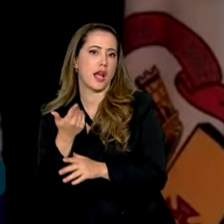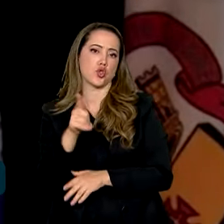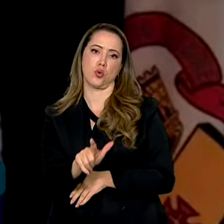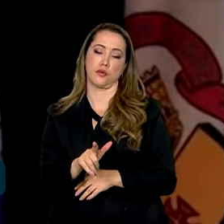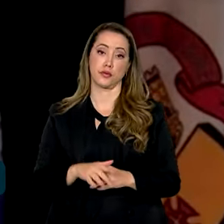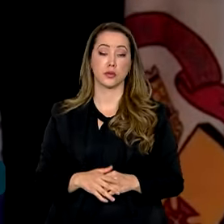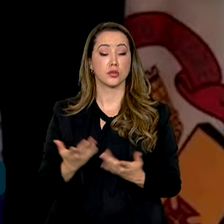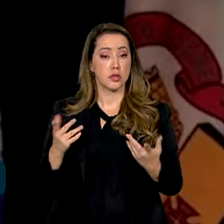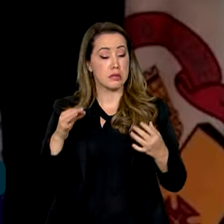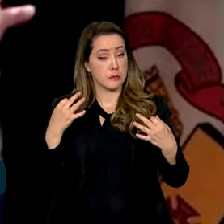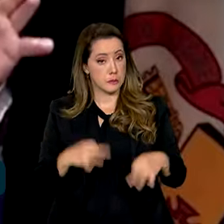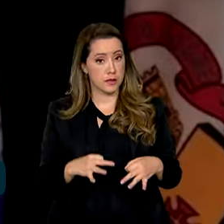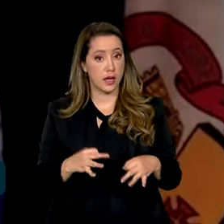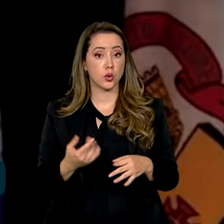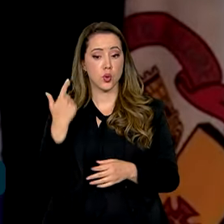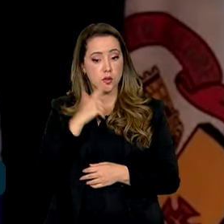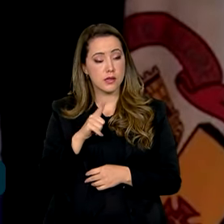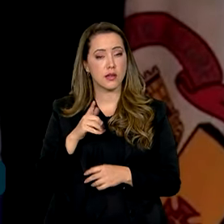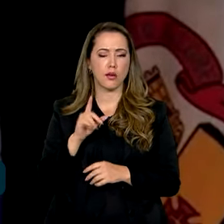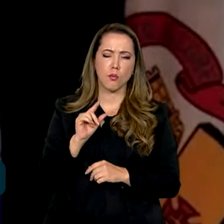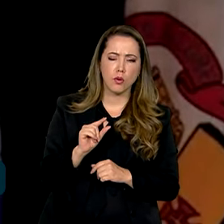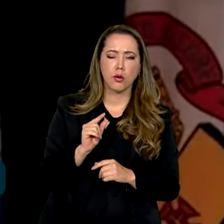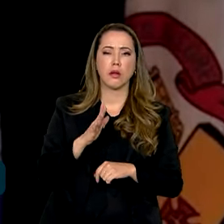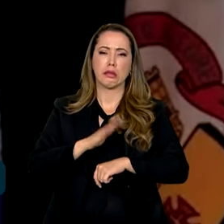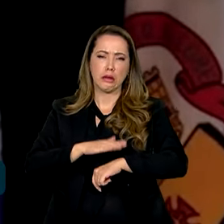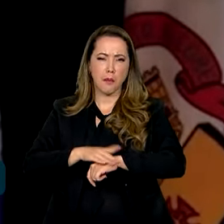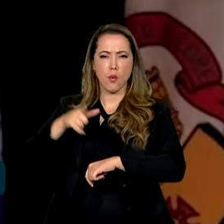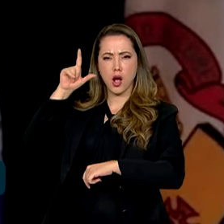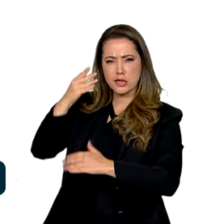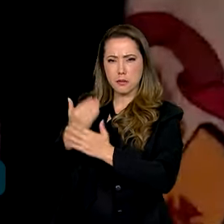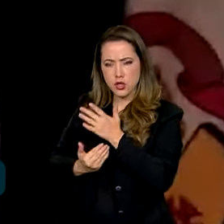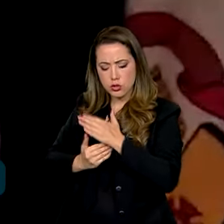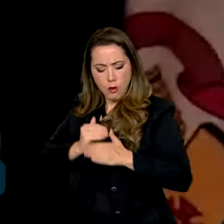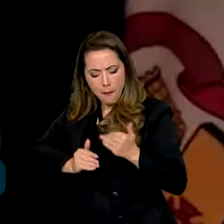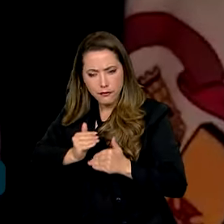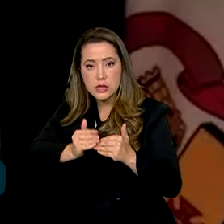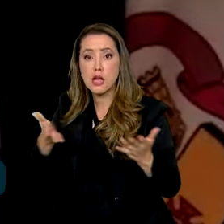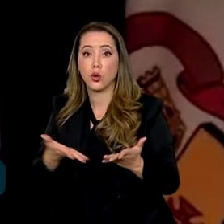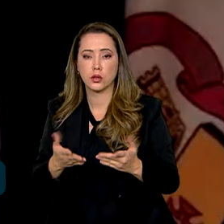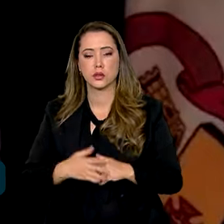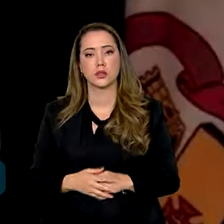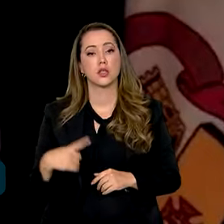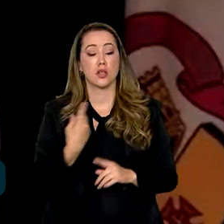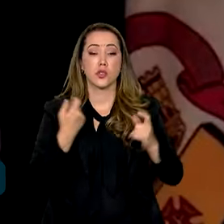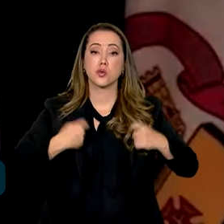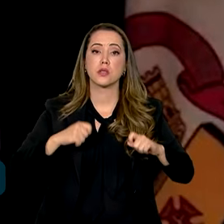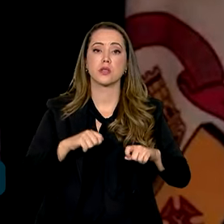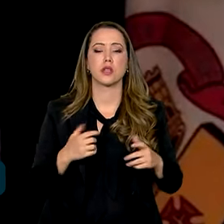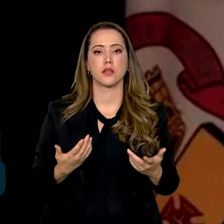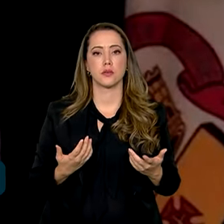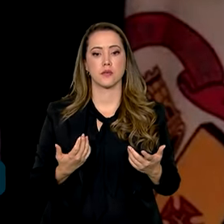e, de certa maneira, recuperar um pouco o tempo que nós perdemos. Então, é isso que nós precisamos, criar um ambiente,